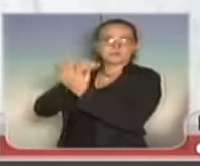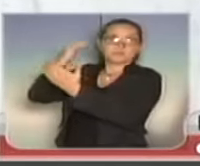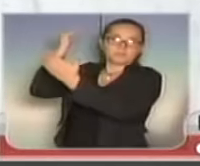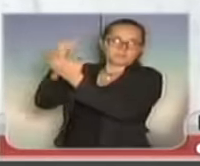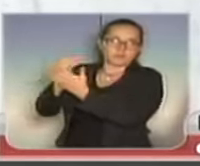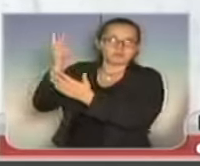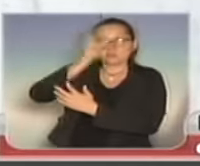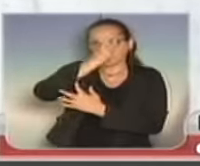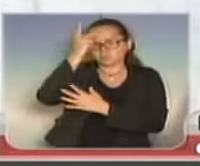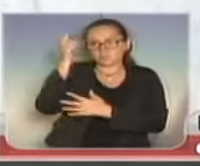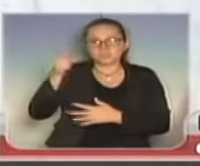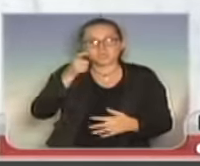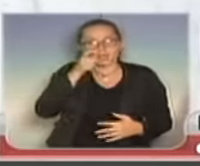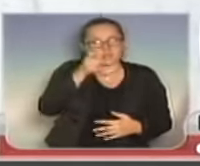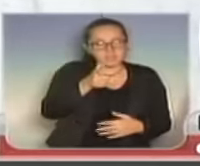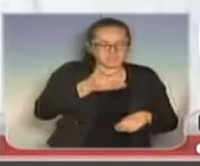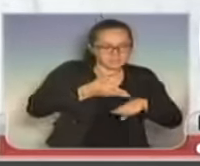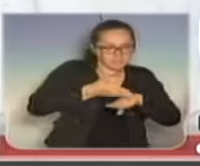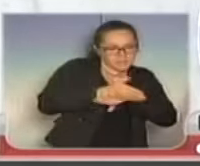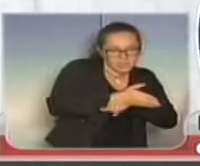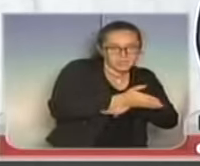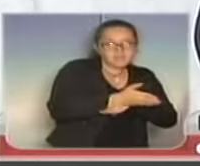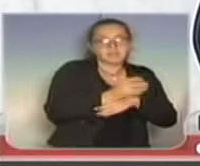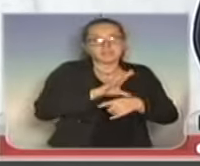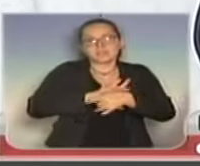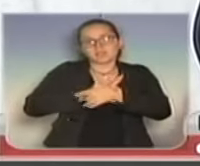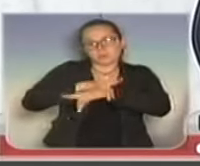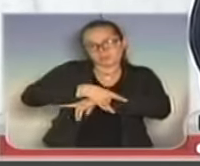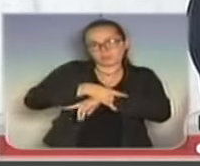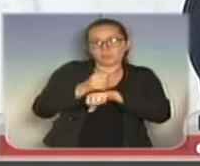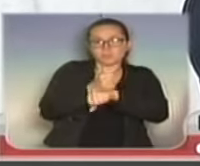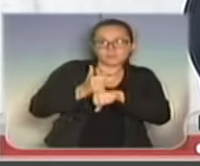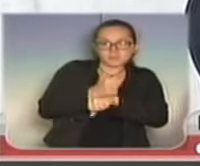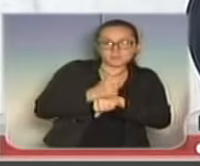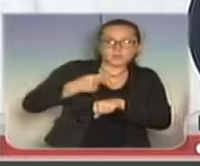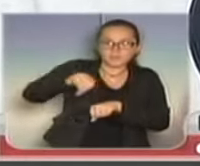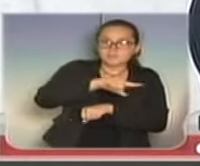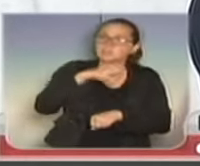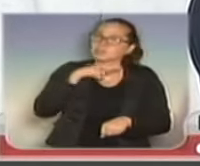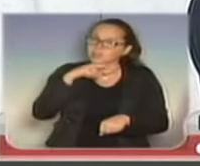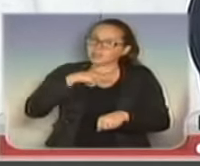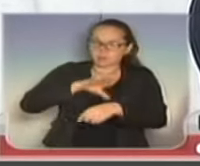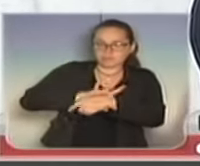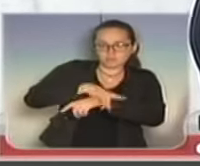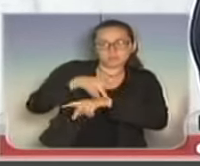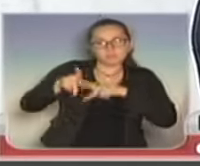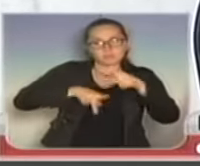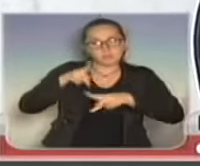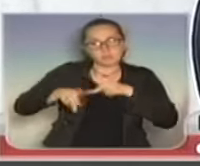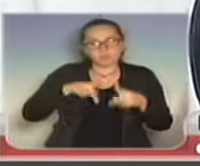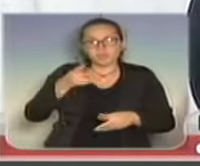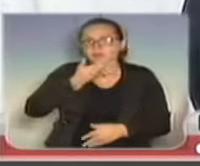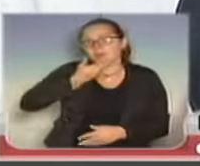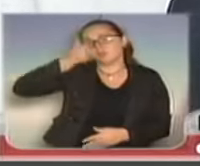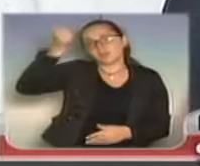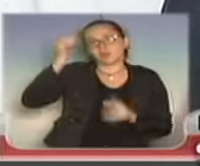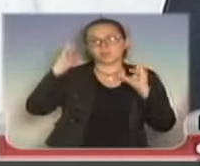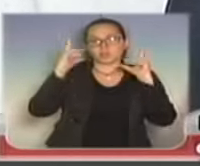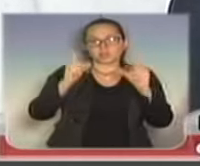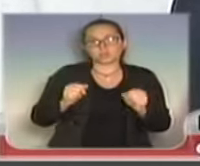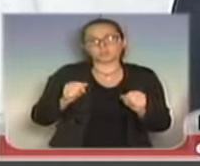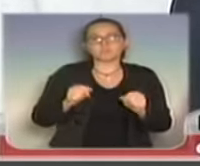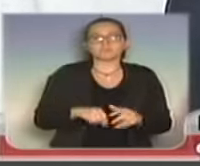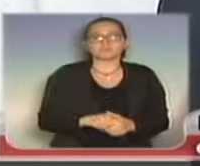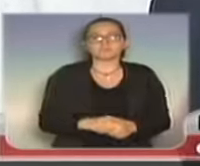pessoas interessadas ingressem nas forças de segurança e que nós tenhamos sempre uma segurança pública melhor para todo o Estado.